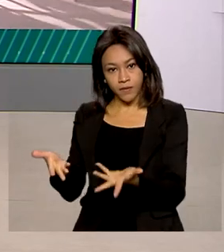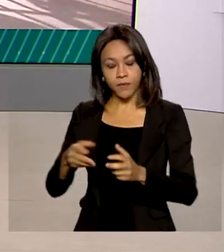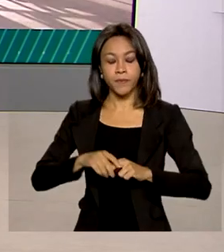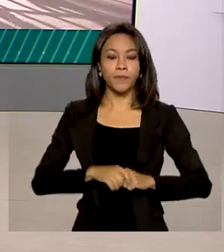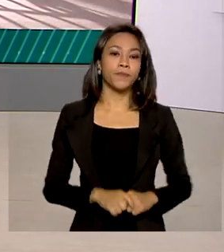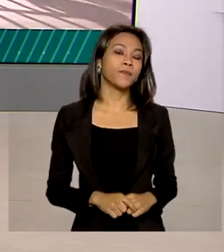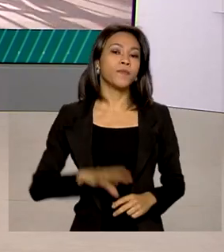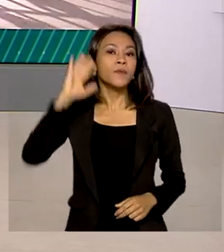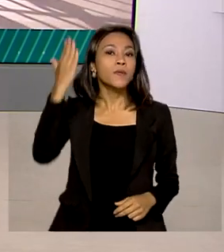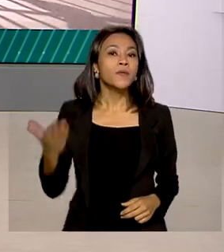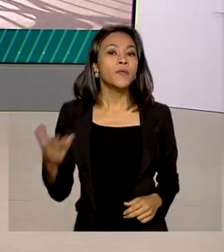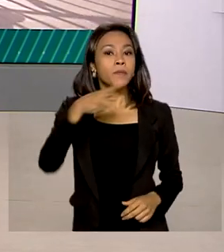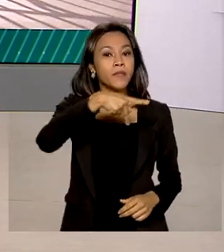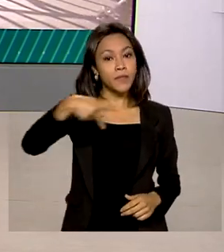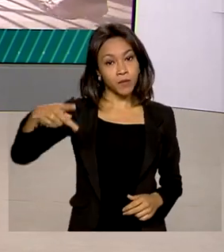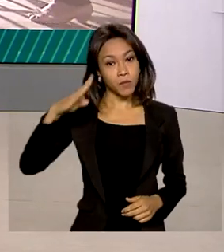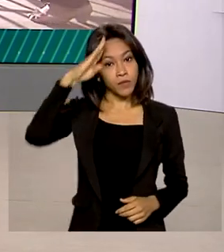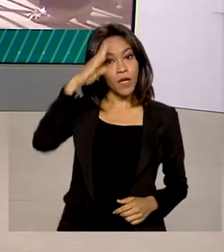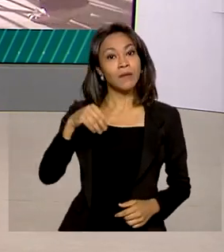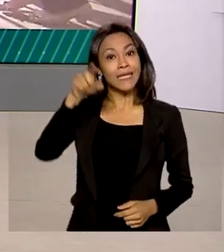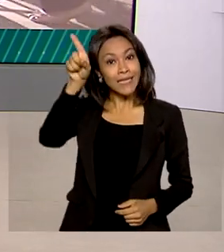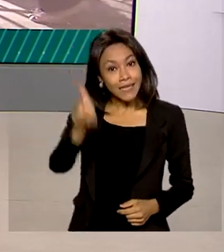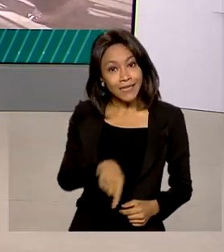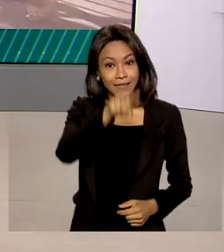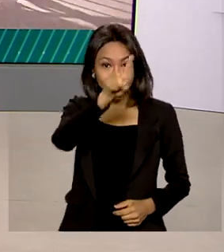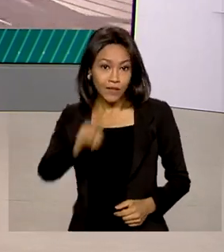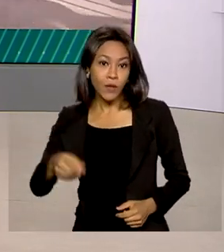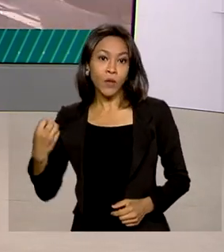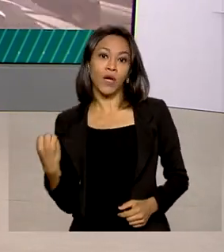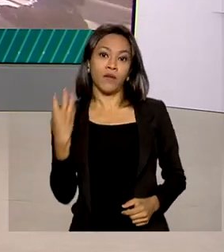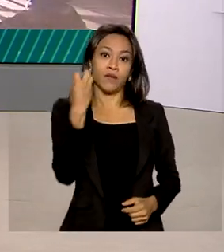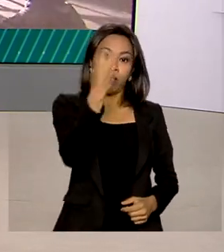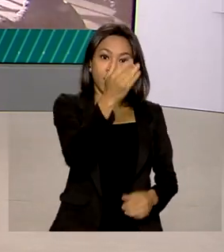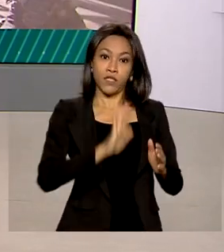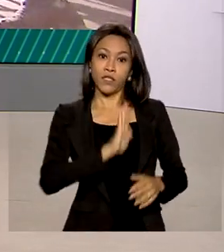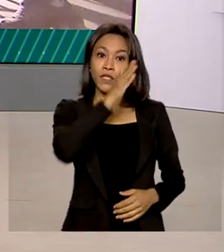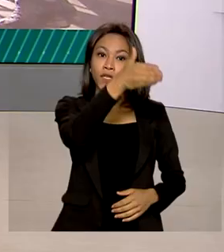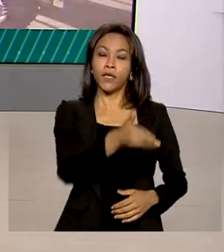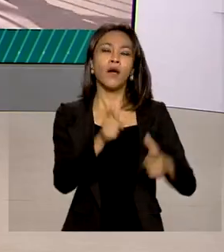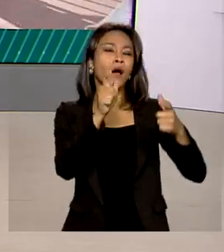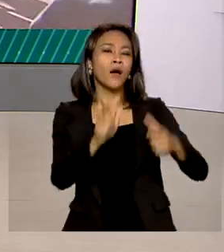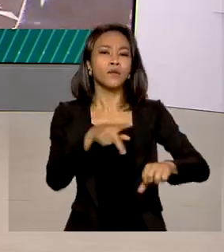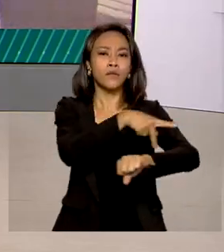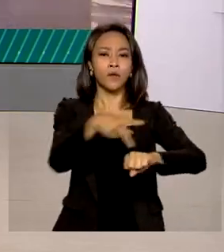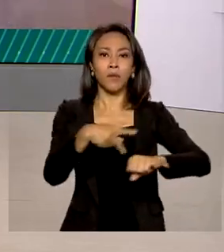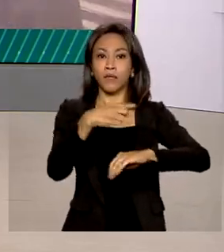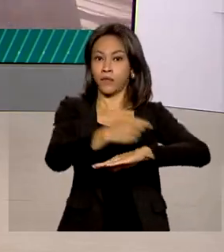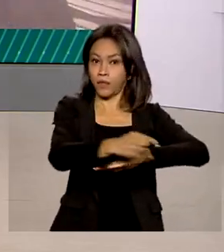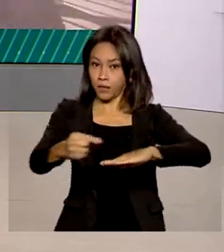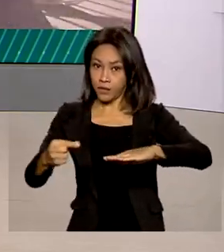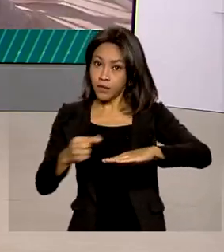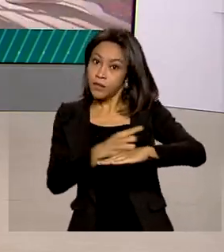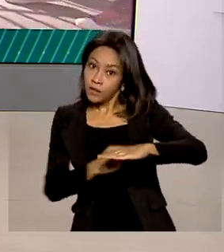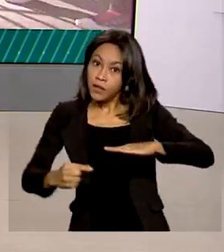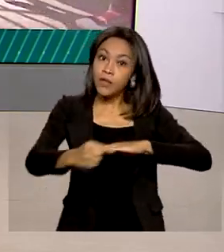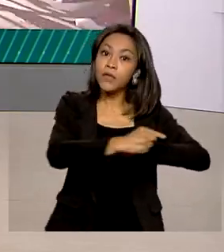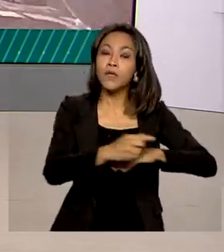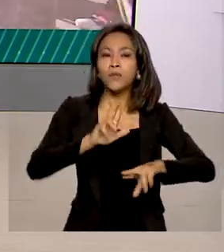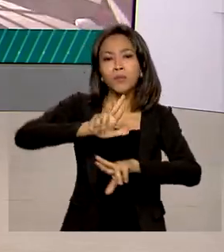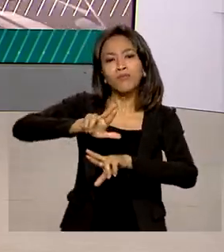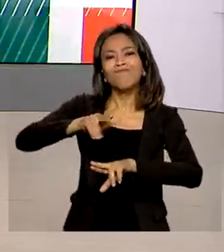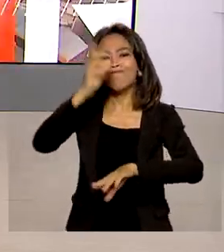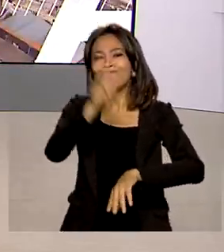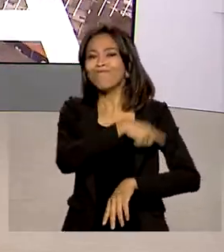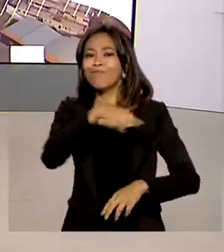O presidente Jair Bolsonaro cancelou a viagem que faria hoje a Guiana por causa do falecimento de sua mãe, Olinda